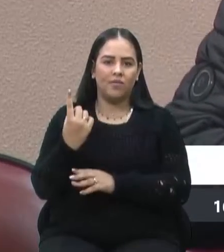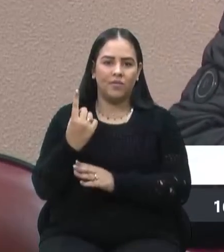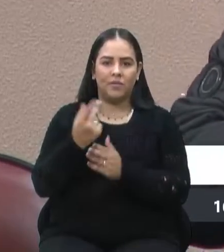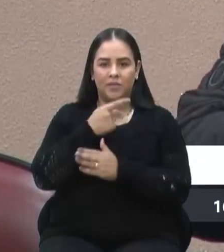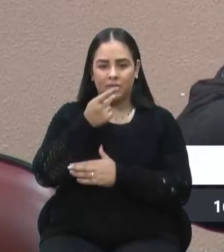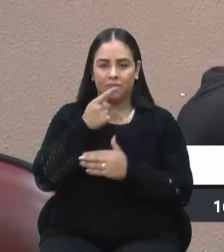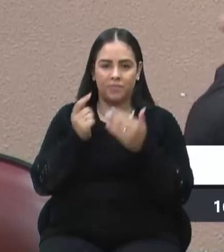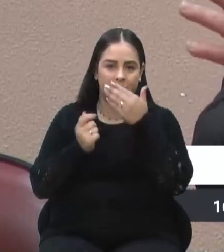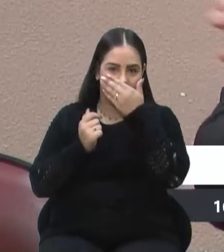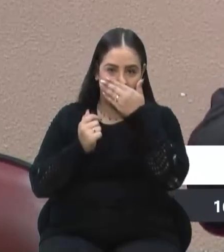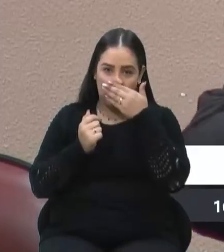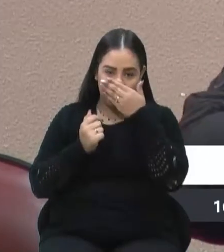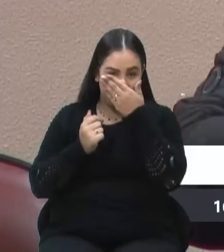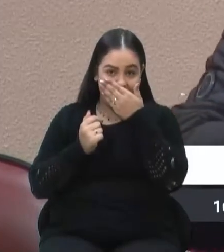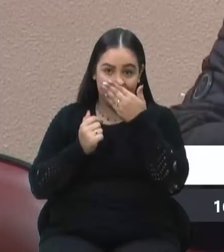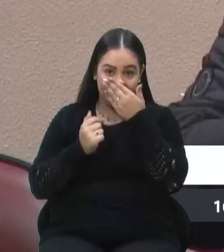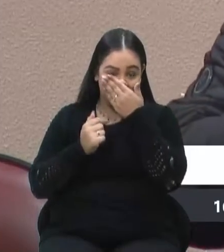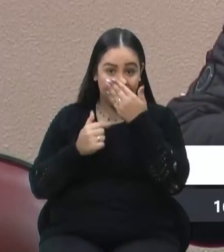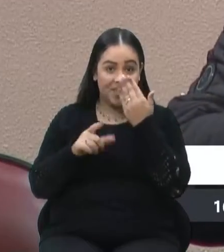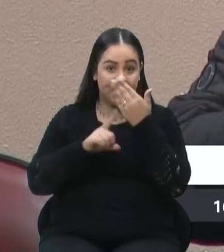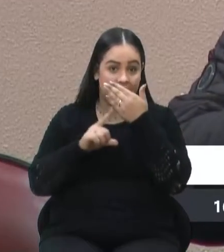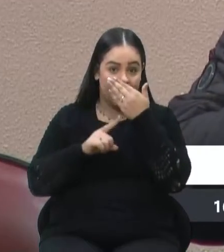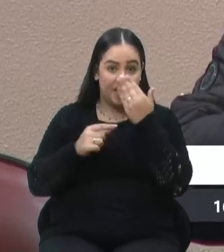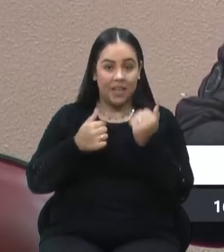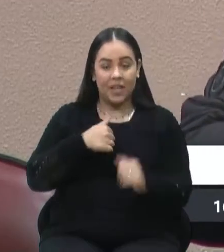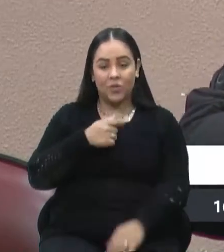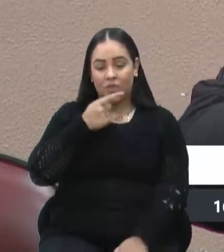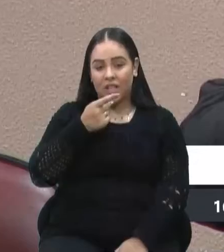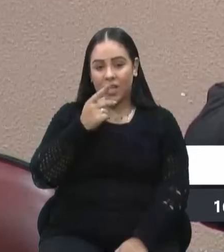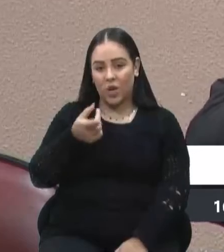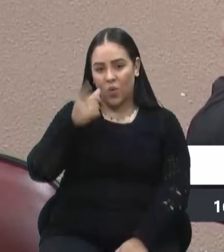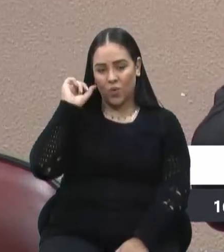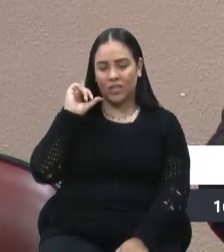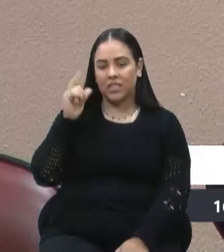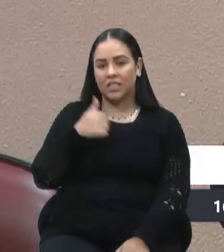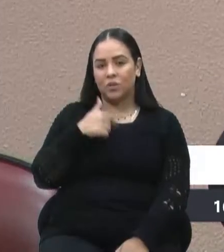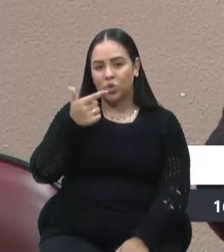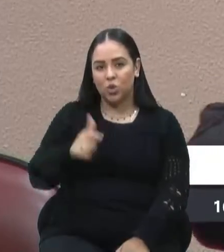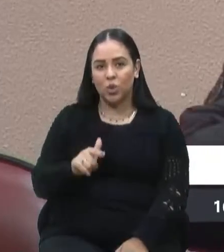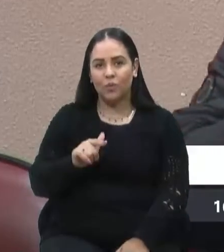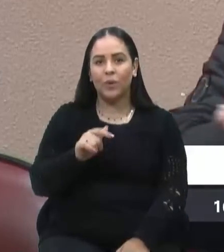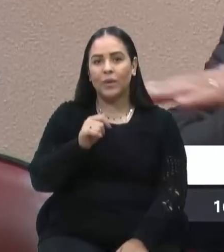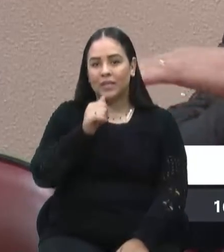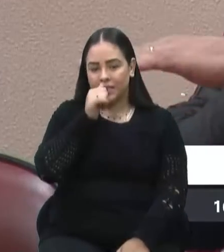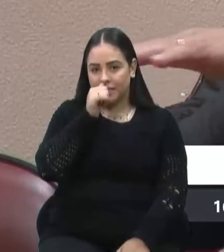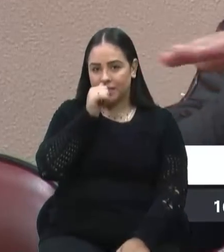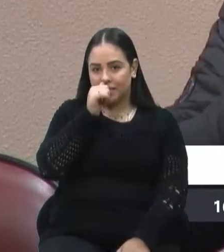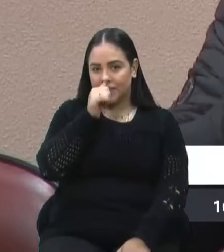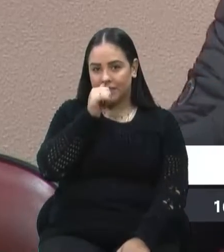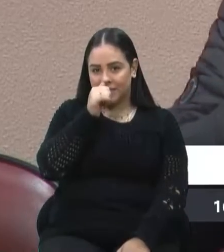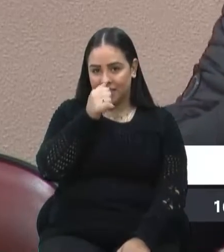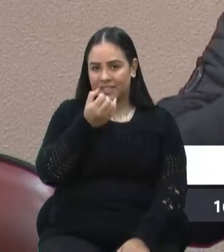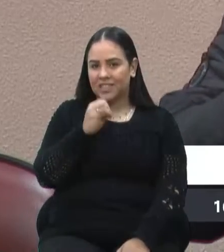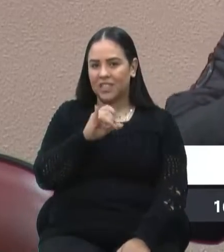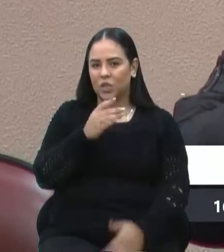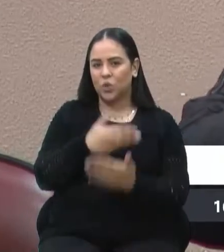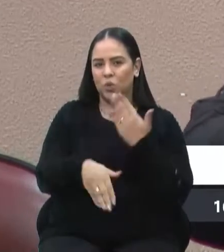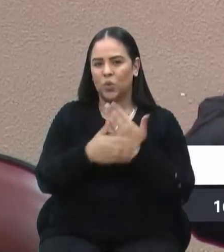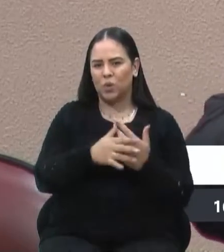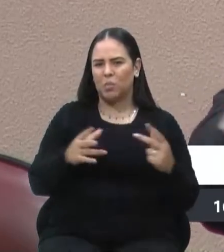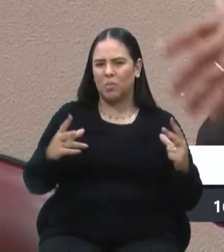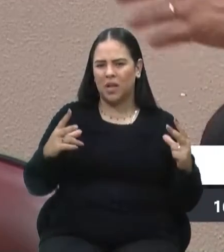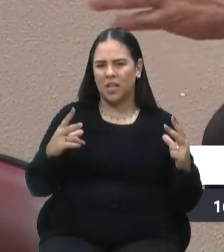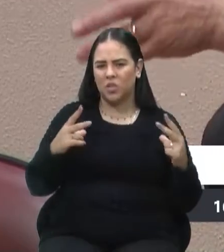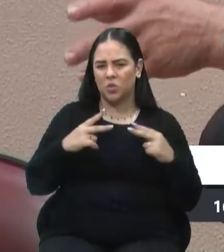de manhã, pontuei ontem, vou falar de novo. Será que se privatizar a codeca, todo esse vandalismo, esses